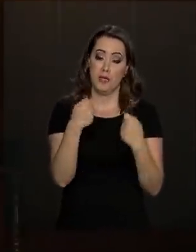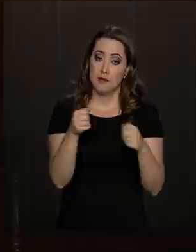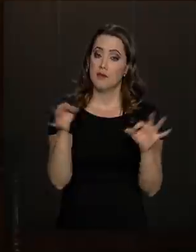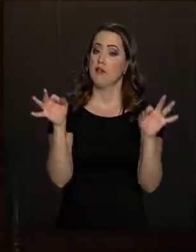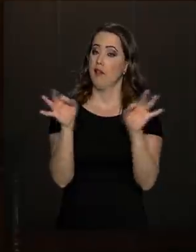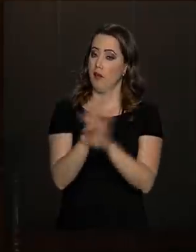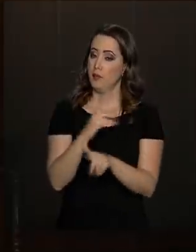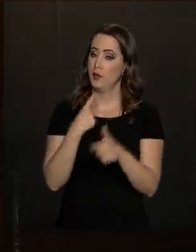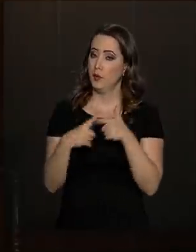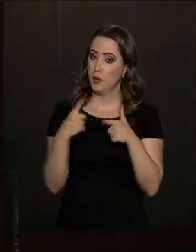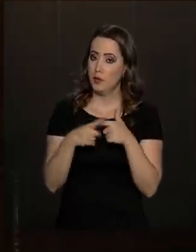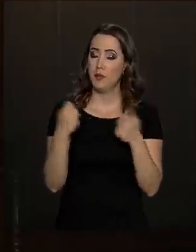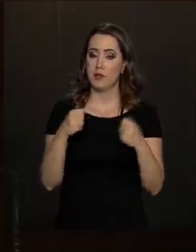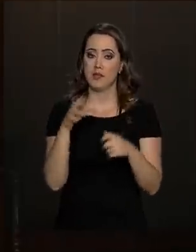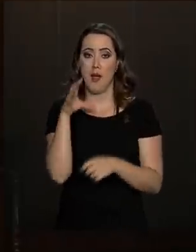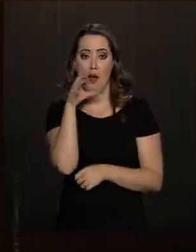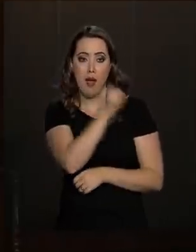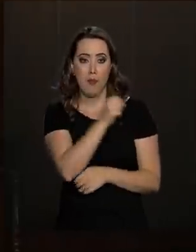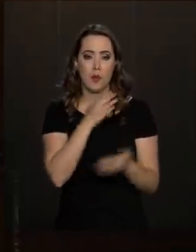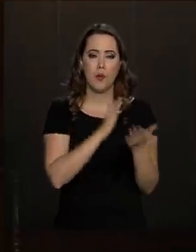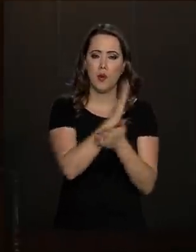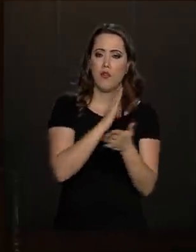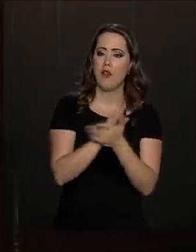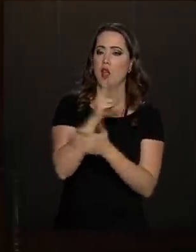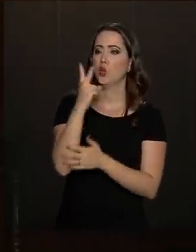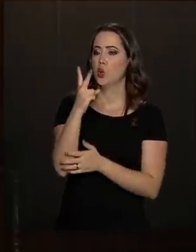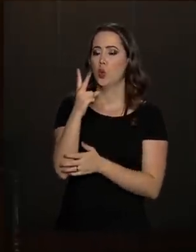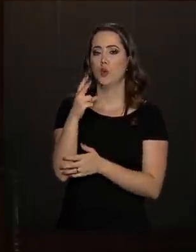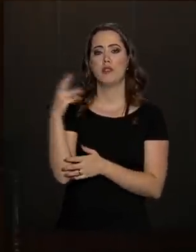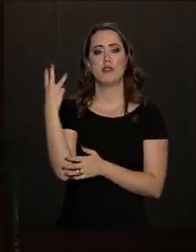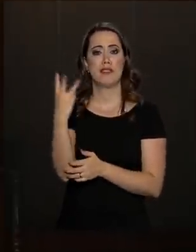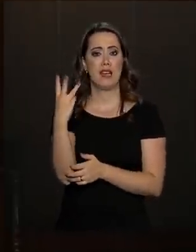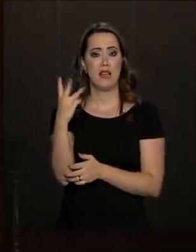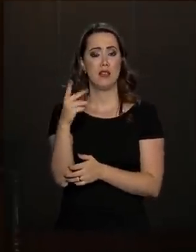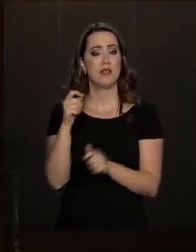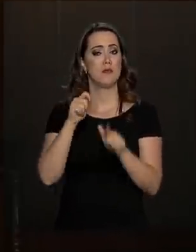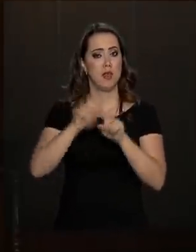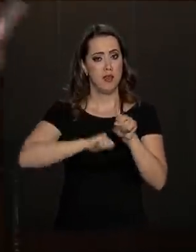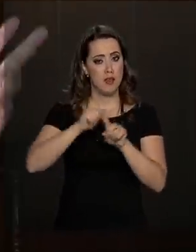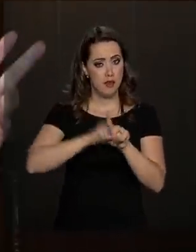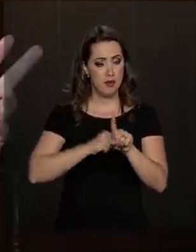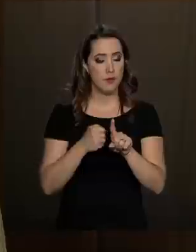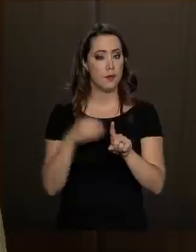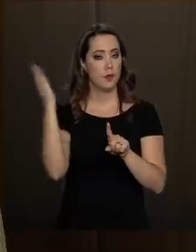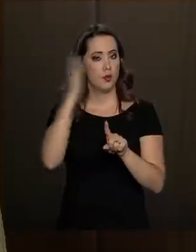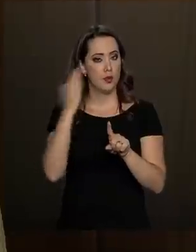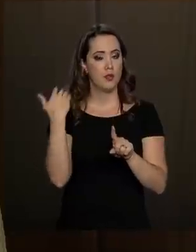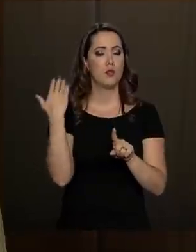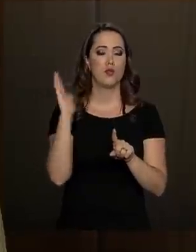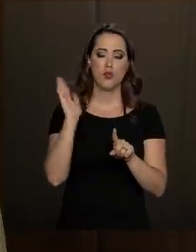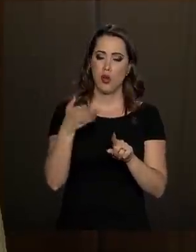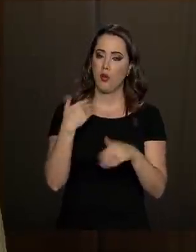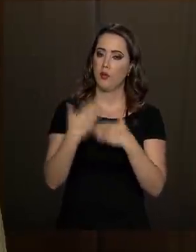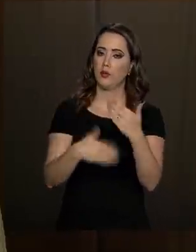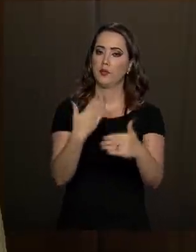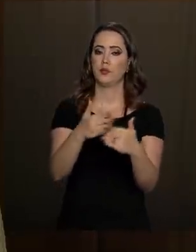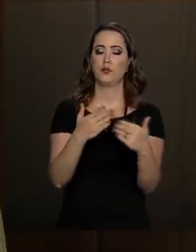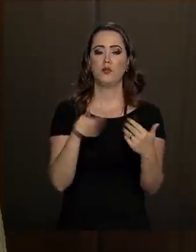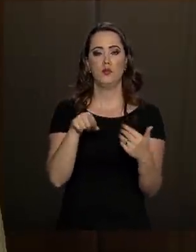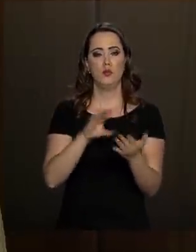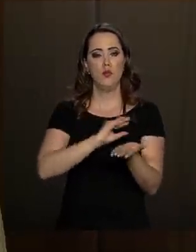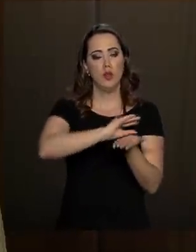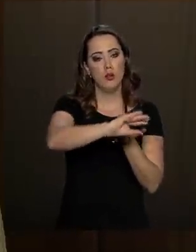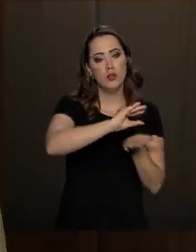Então, quanto mais rápido aprovarmos, aprovarmos em dois, três meses, o Brasil esse ano já começa com outras perspectivas, já começam ondas de